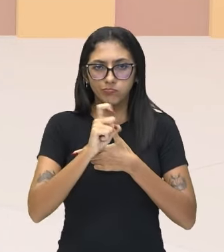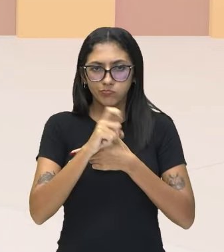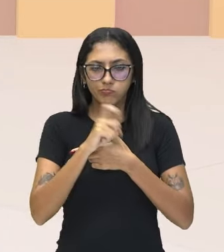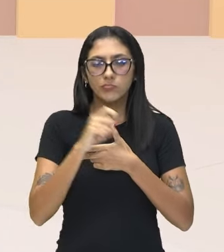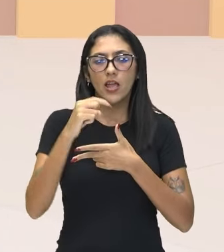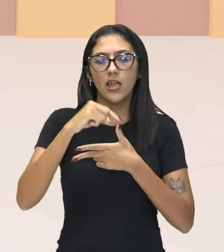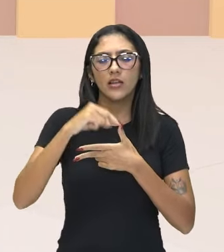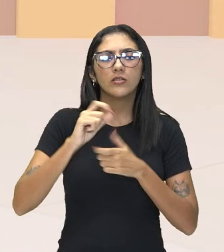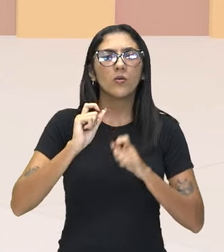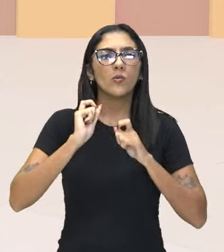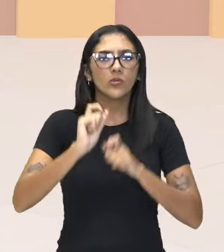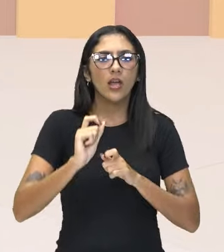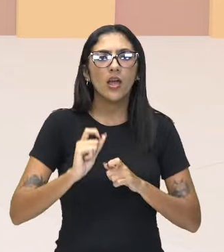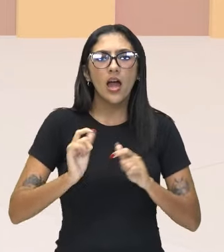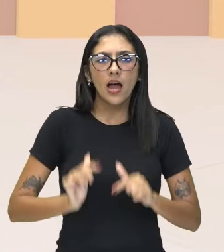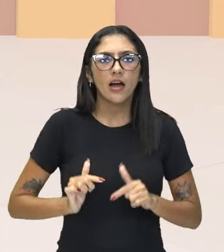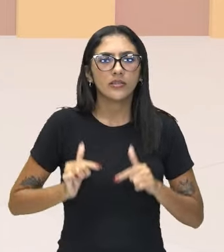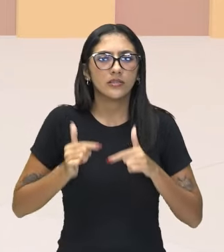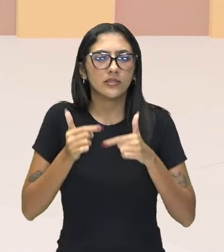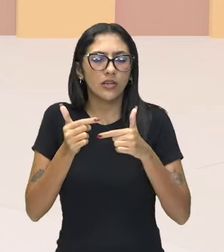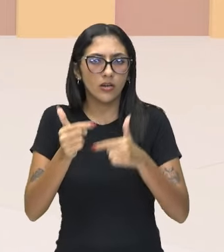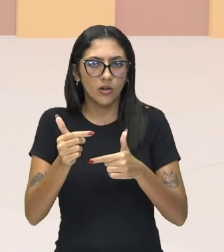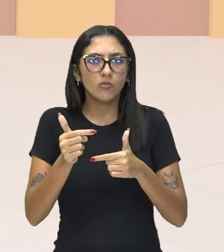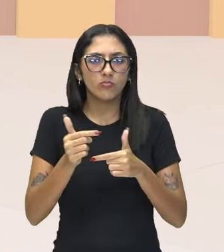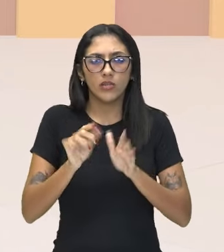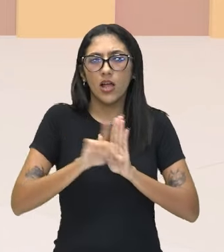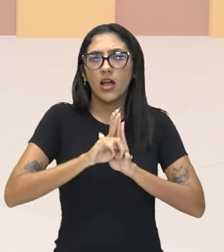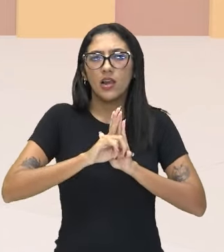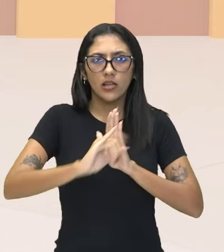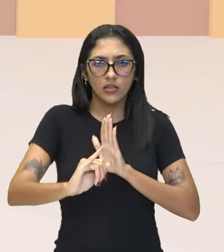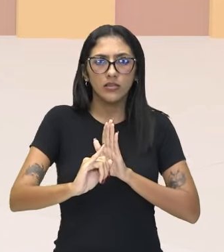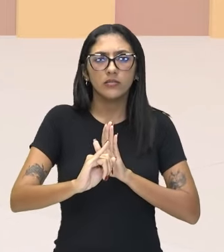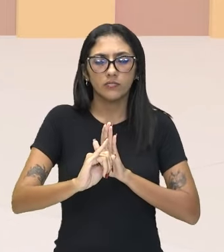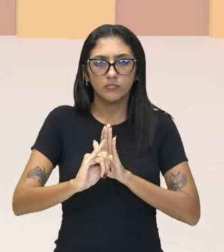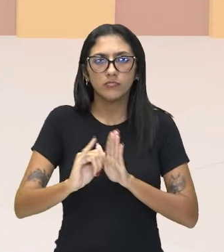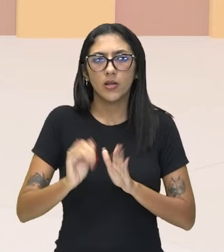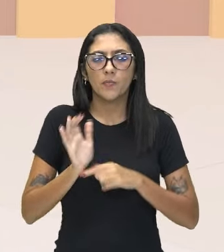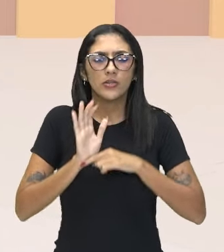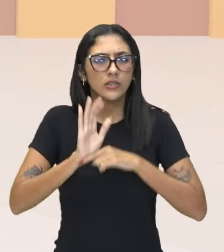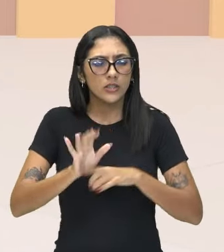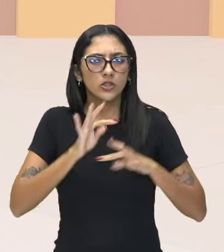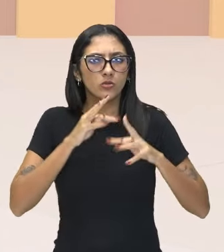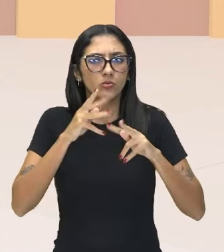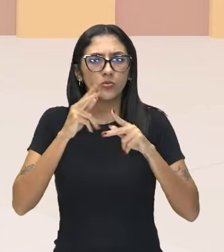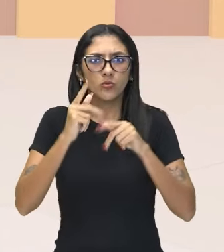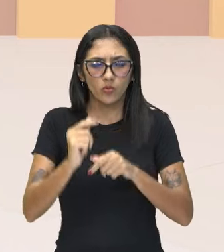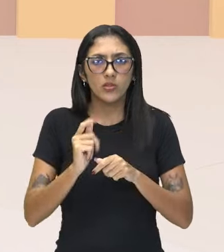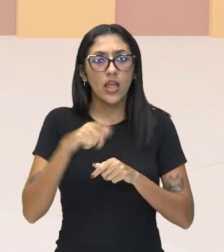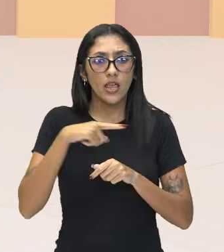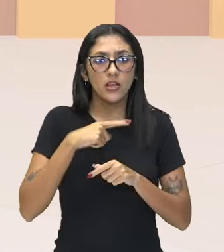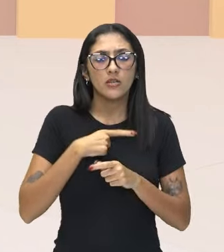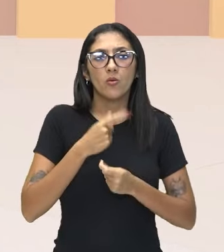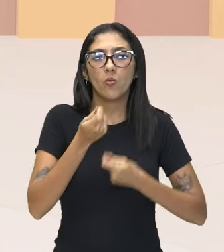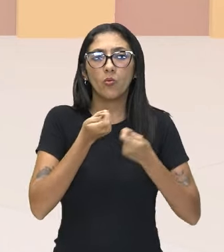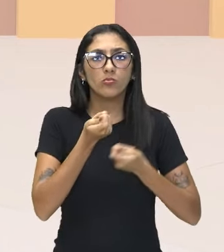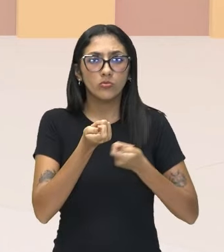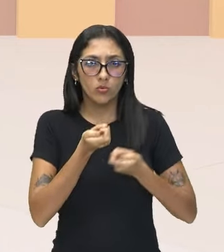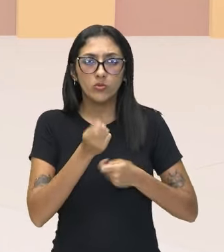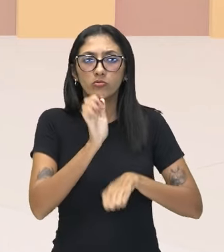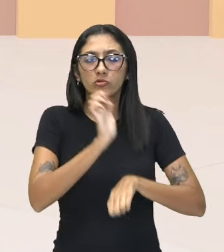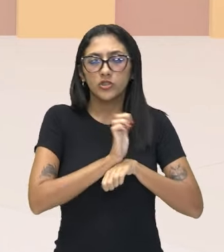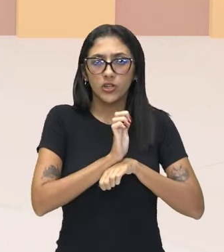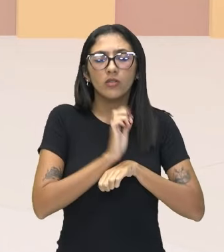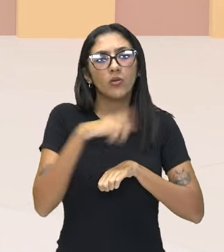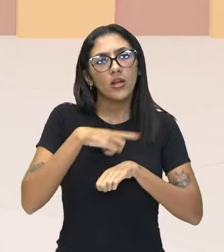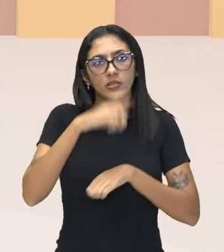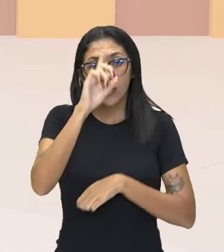executar as leis, executar tudo aqui, administrar o Estado. É essa